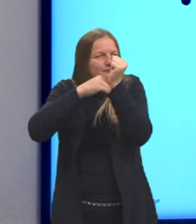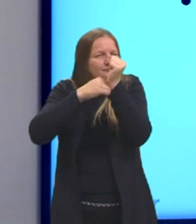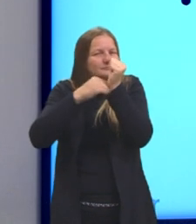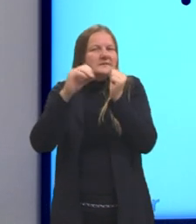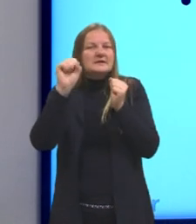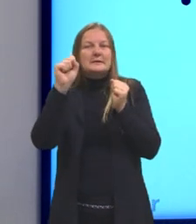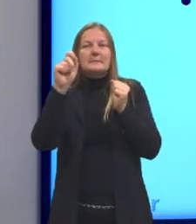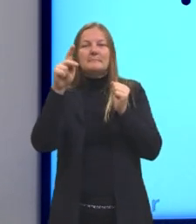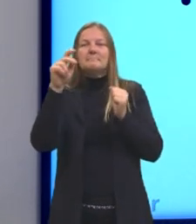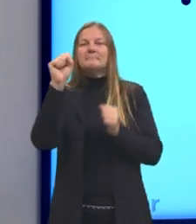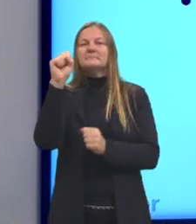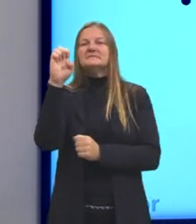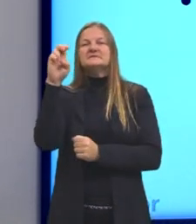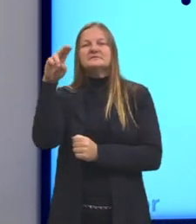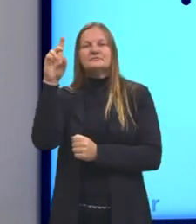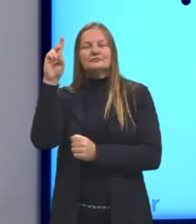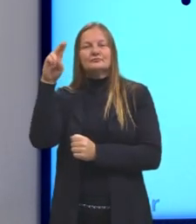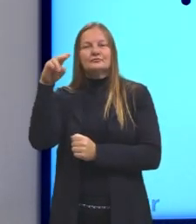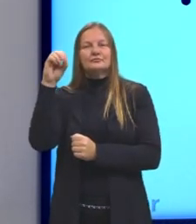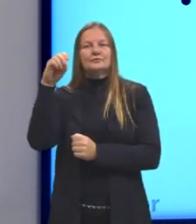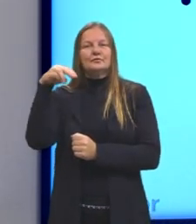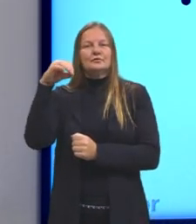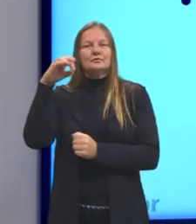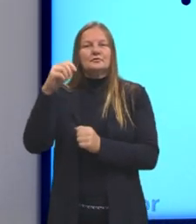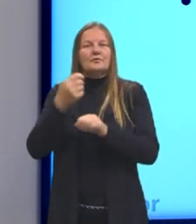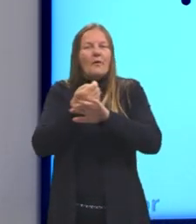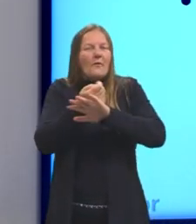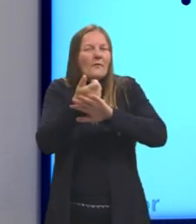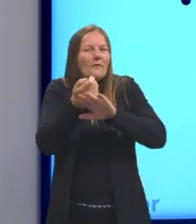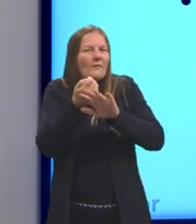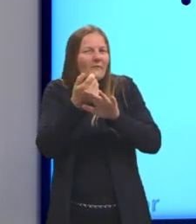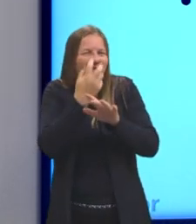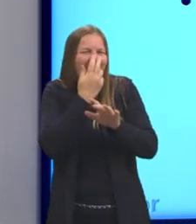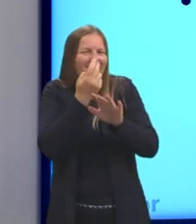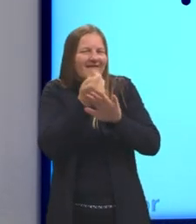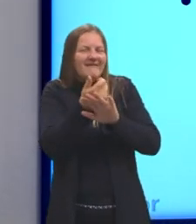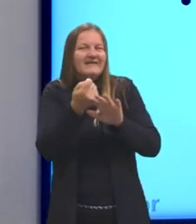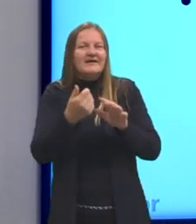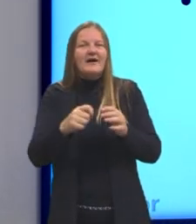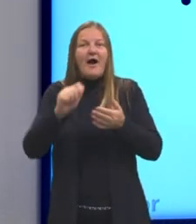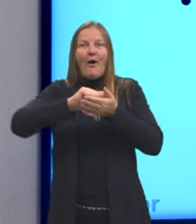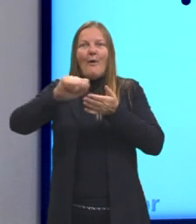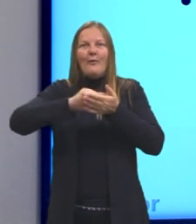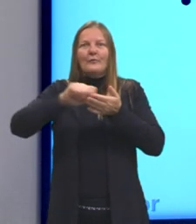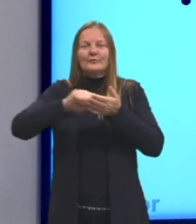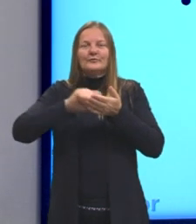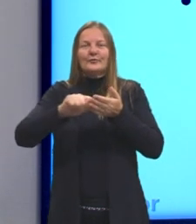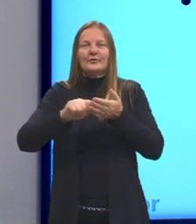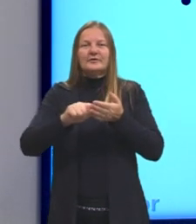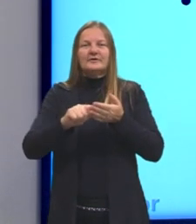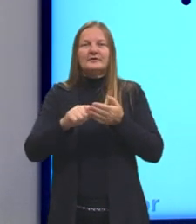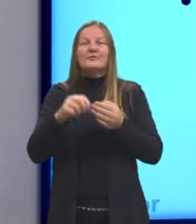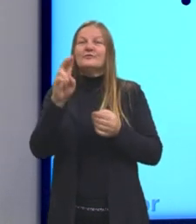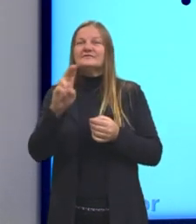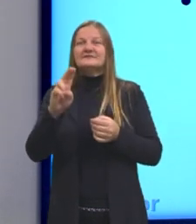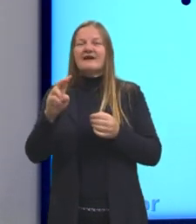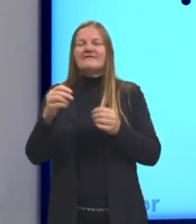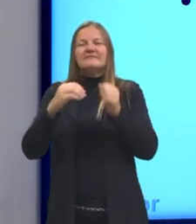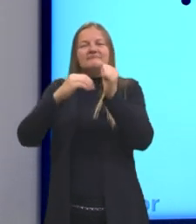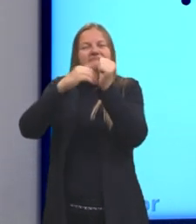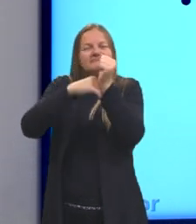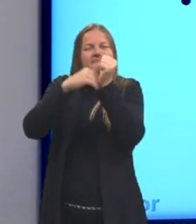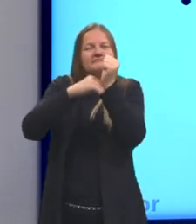aqueles nomes, assim, fakes, entre aspas, que o autor utilizava para si. Por quê? Como